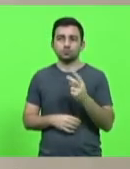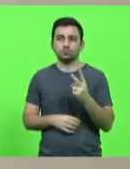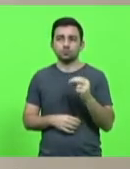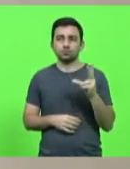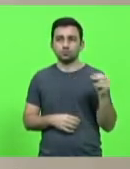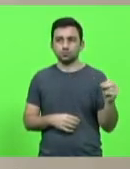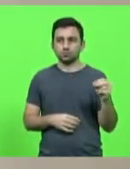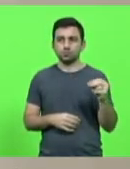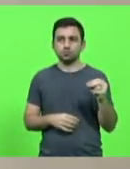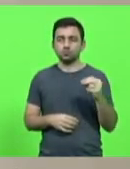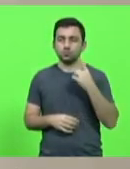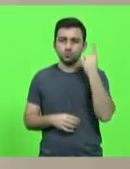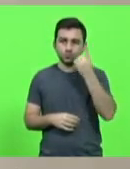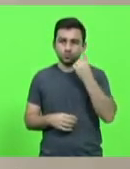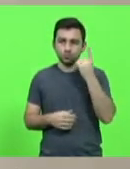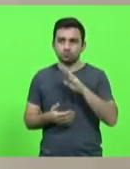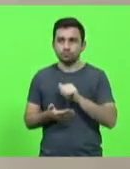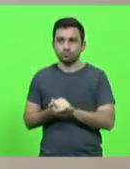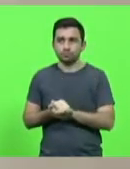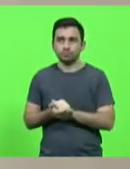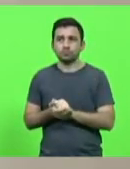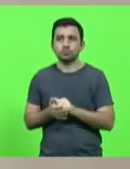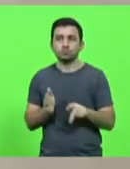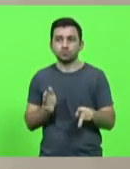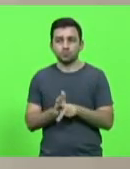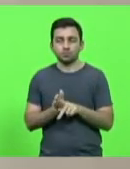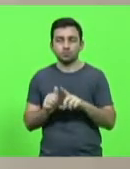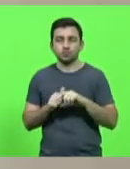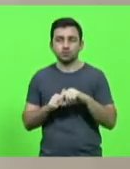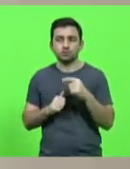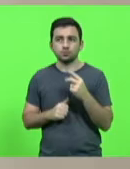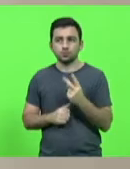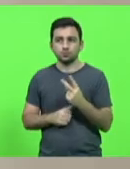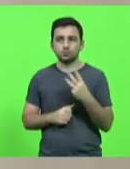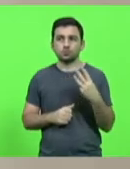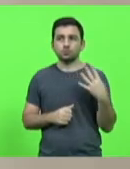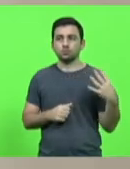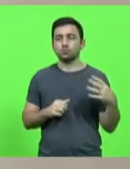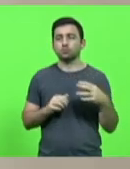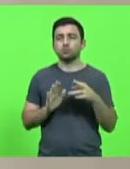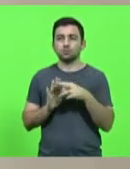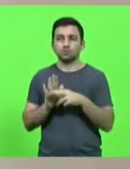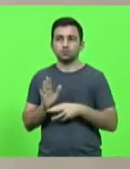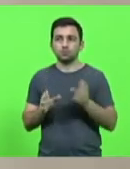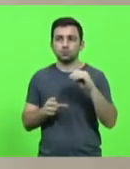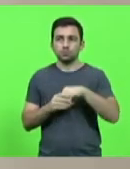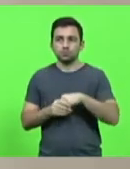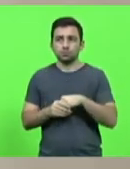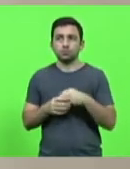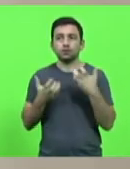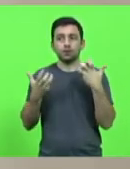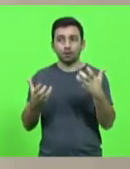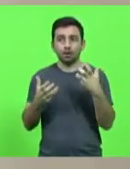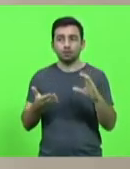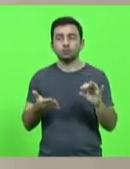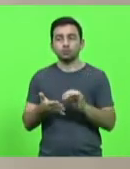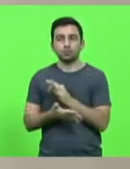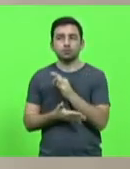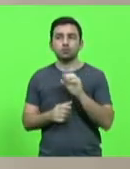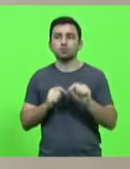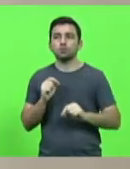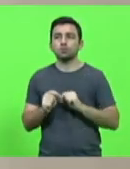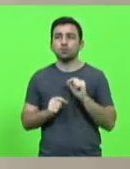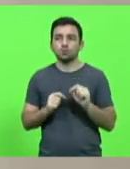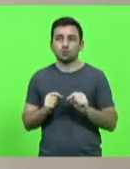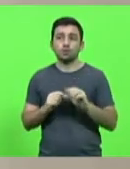deputados subscritos com amparo no artigo 234 do Regimento Interno desta Casa Legislativa requerem a votação em destaque da emenda supressiva